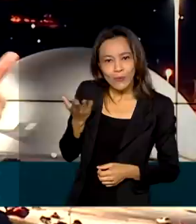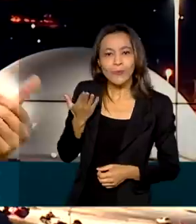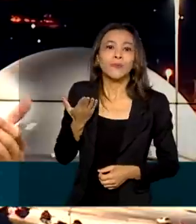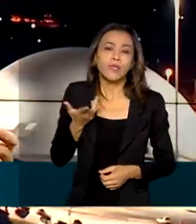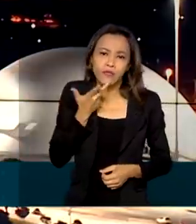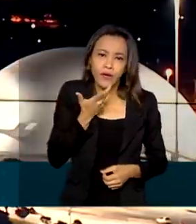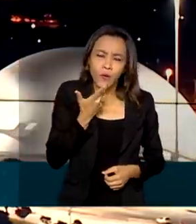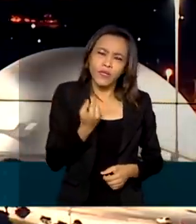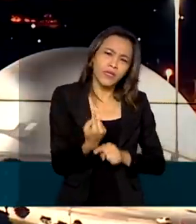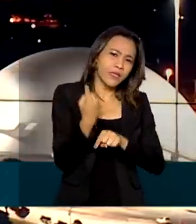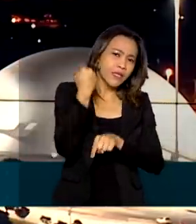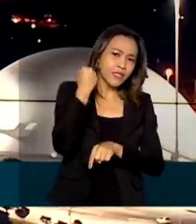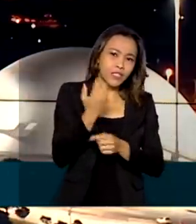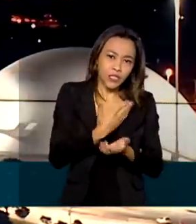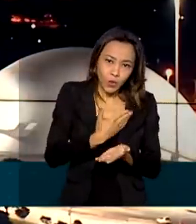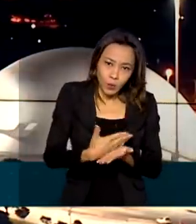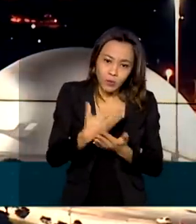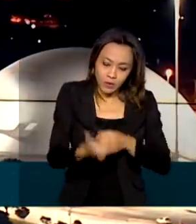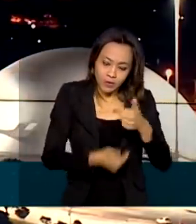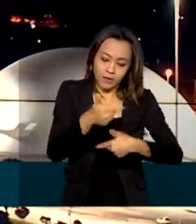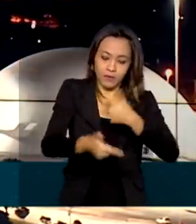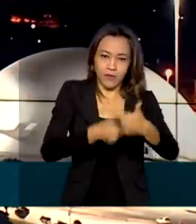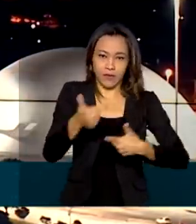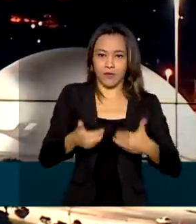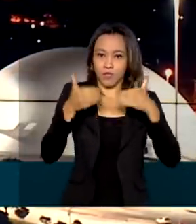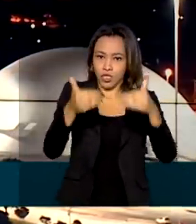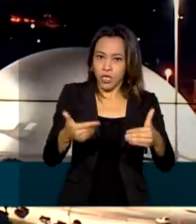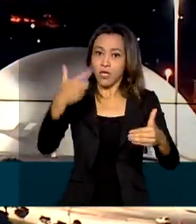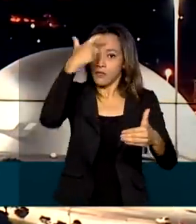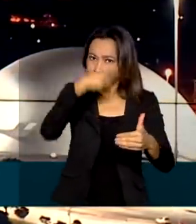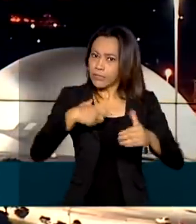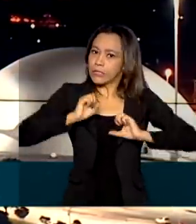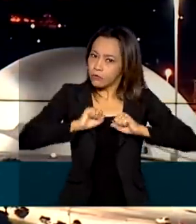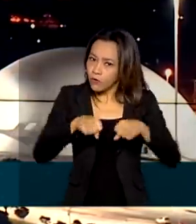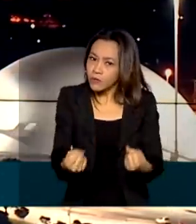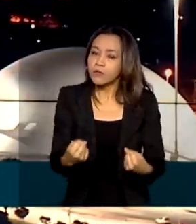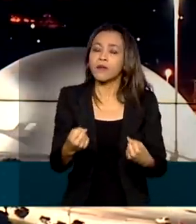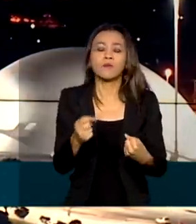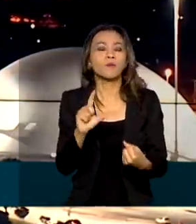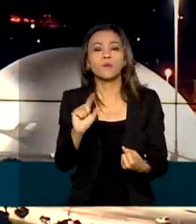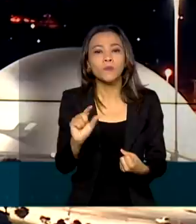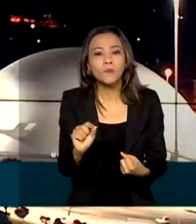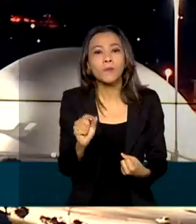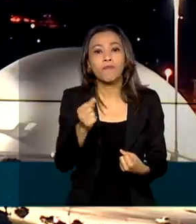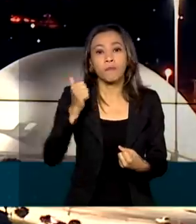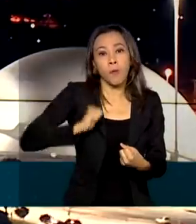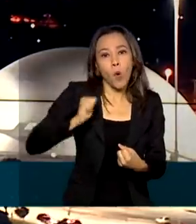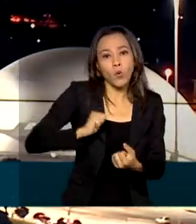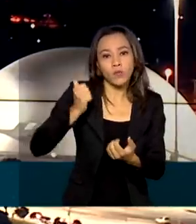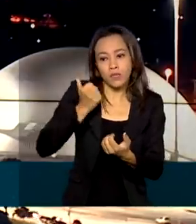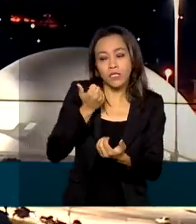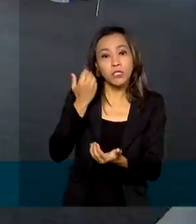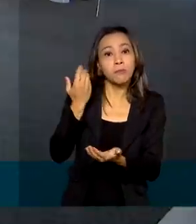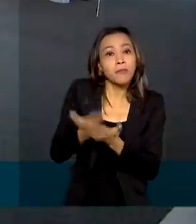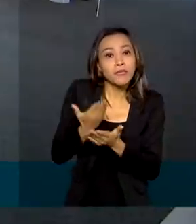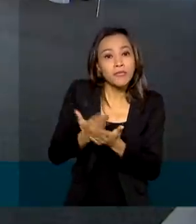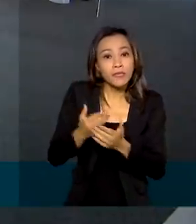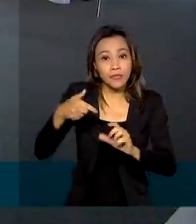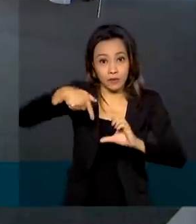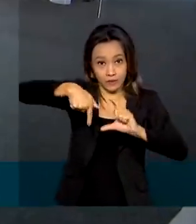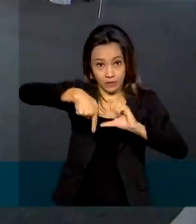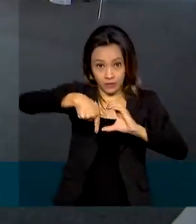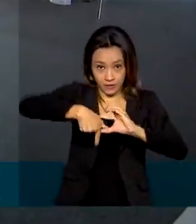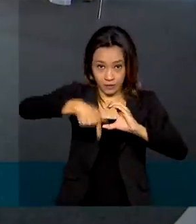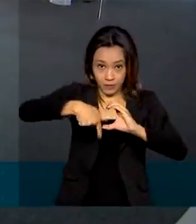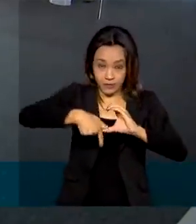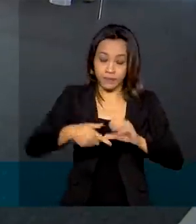desde sua entrada na pasta, vem fazendo todos os esforços para pagar em dia as bolsas de pesquisa do CNPq. Marcos